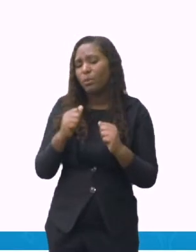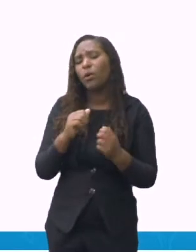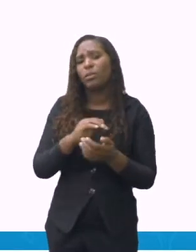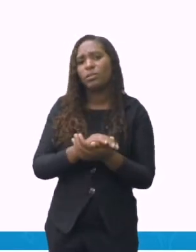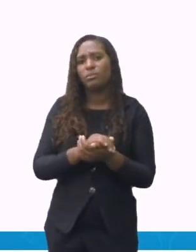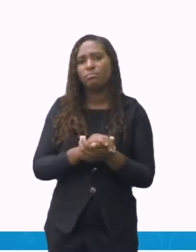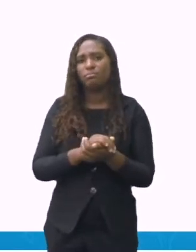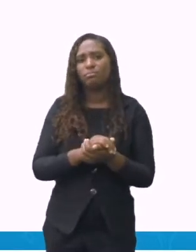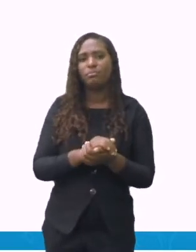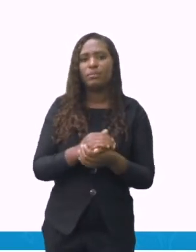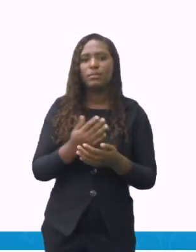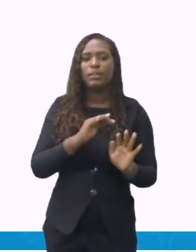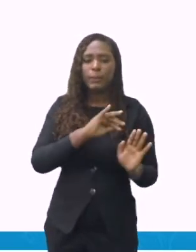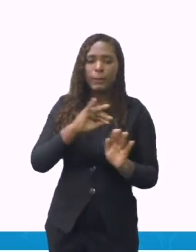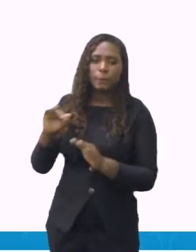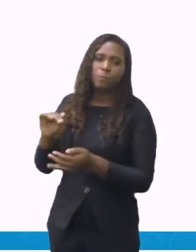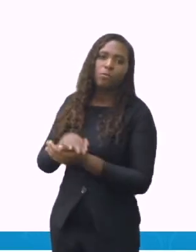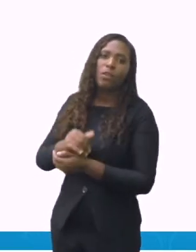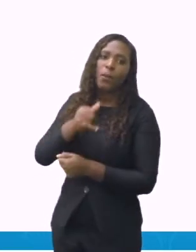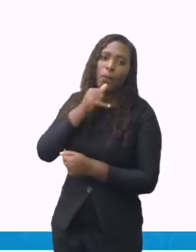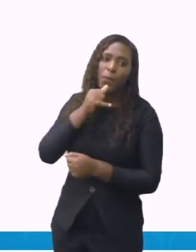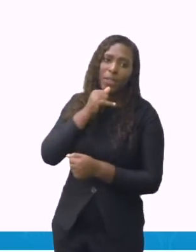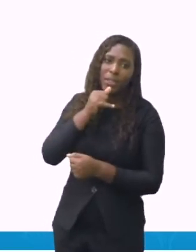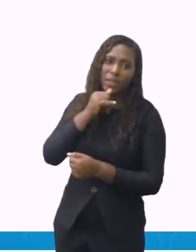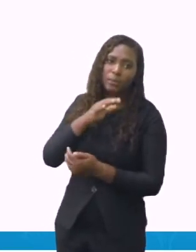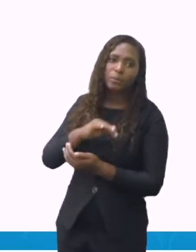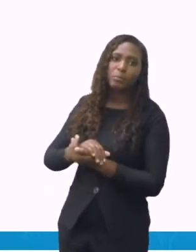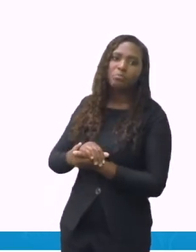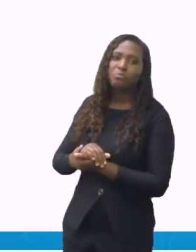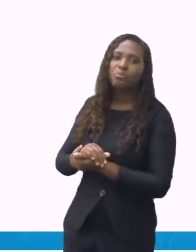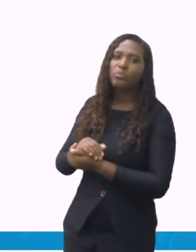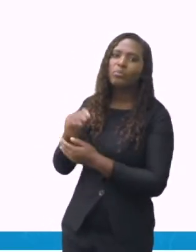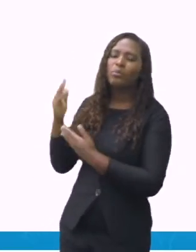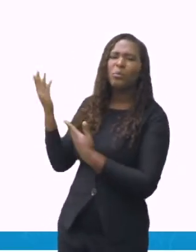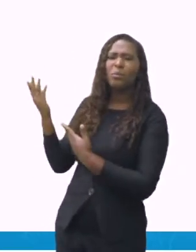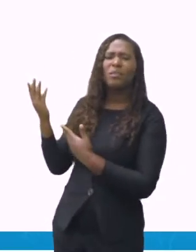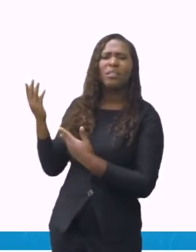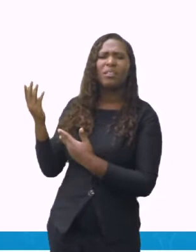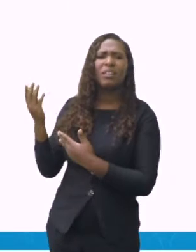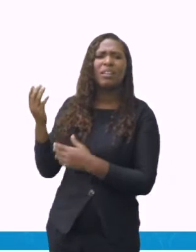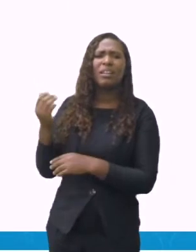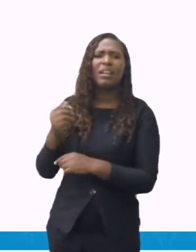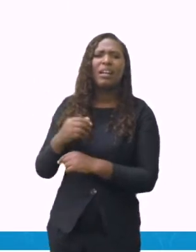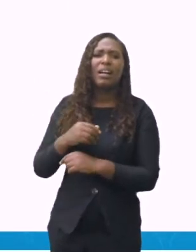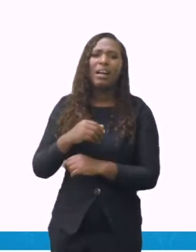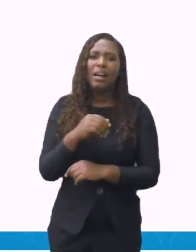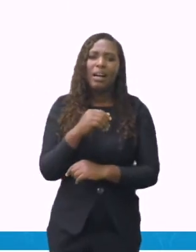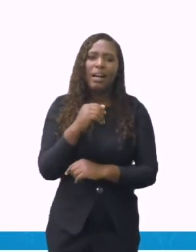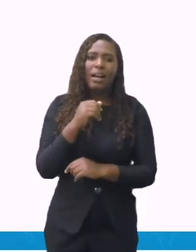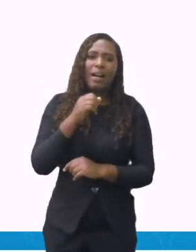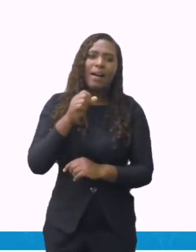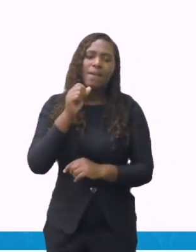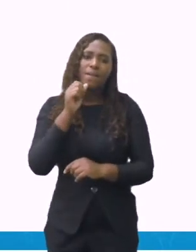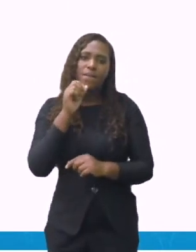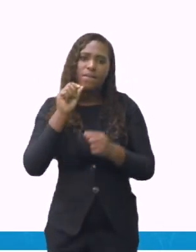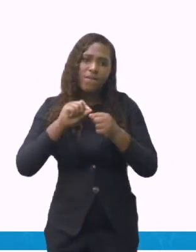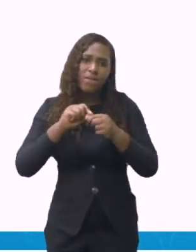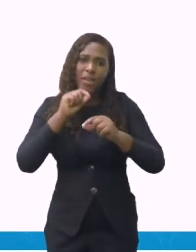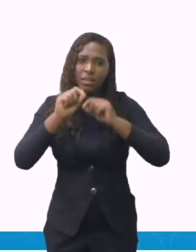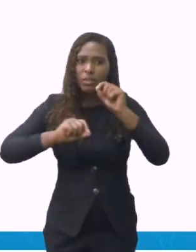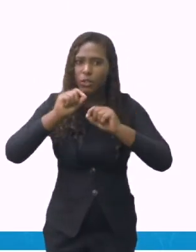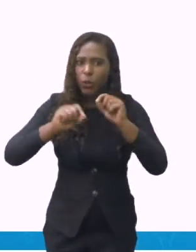isso? Eu tenho lá chocolate. Como que eu vou usar esse chocolate? Ele é em pó? Ele é